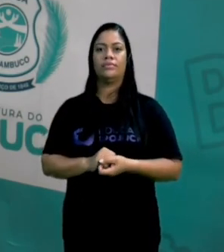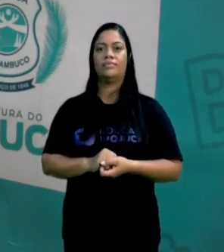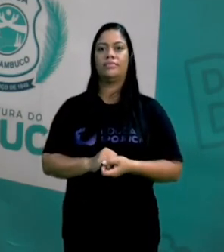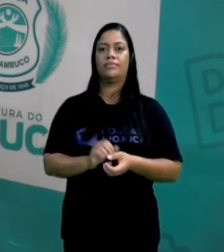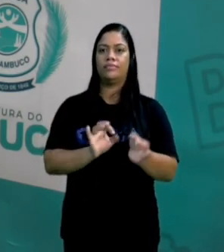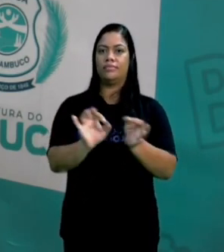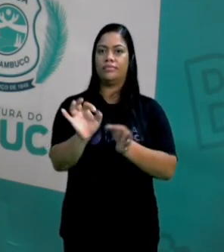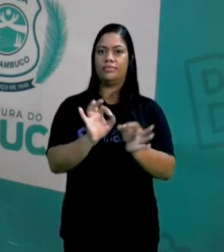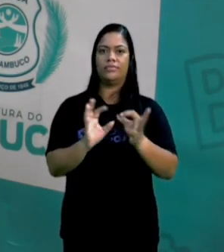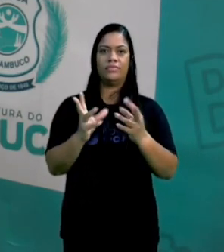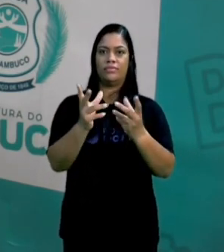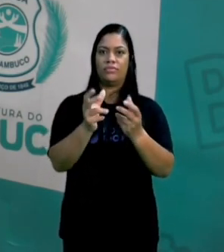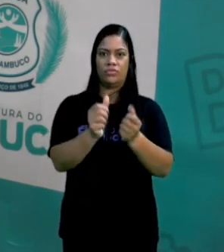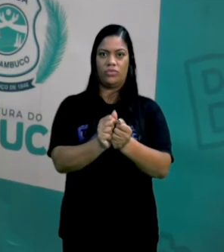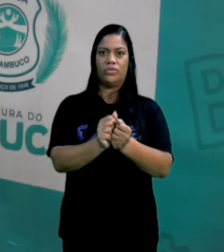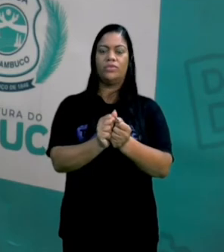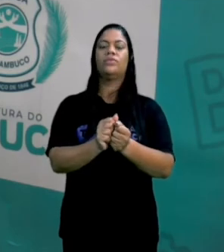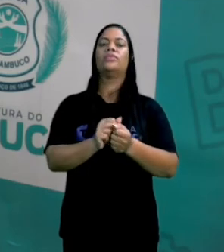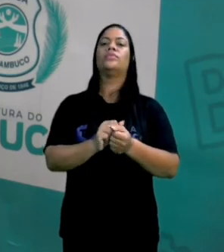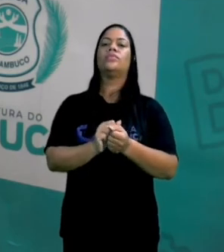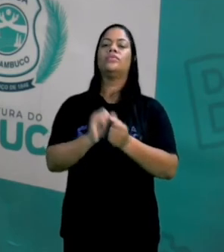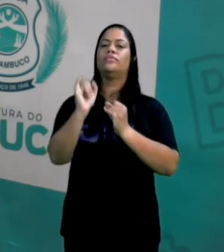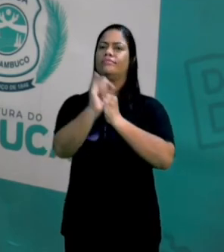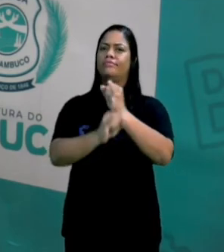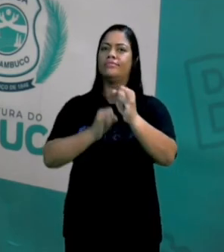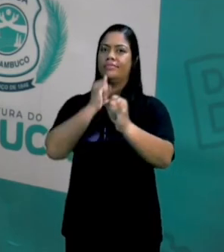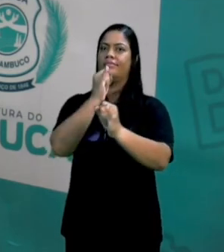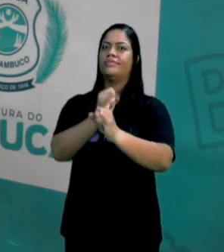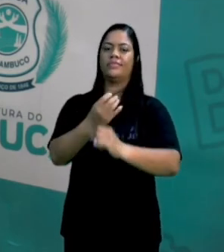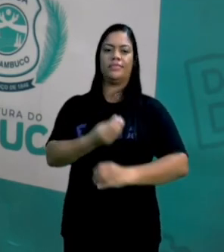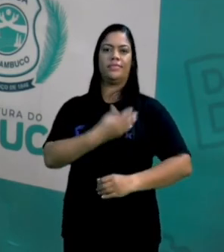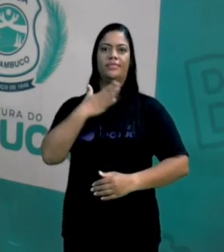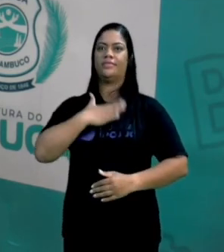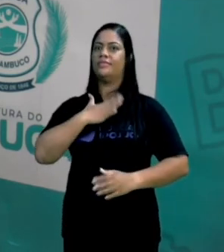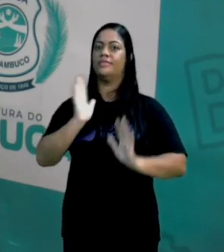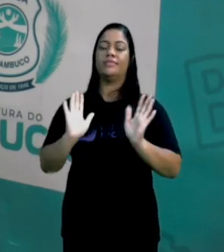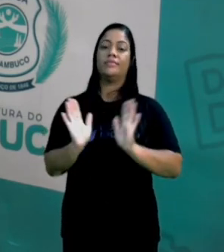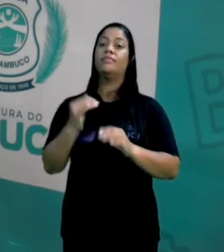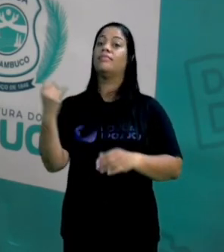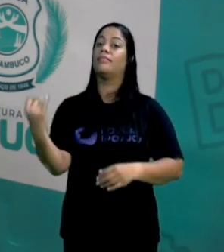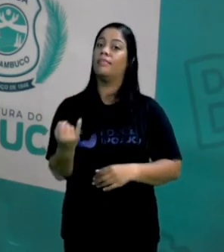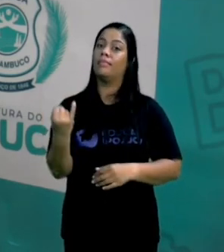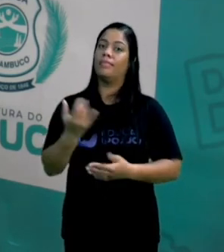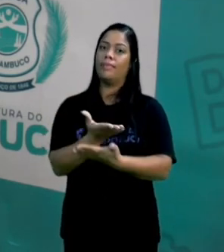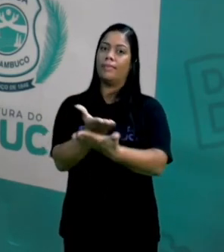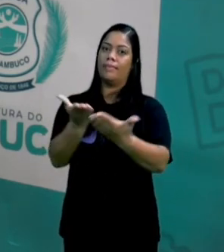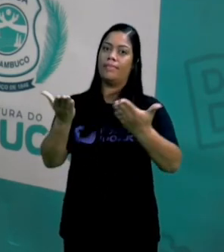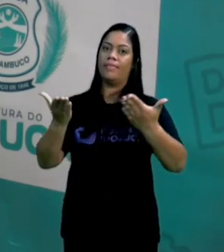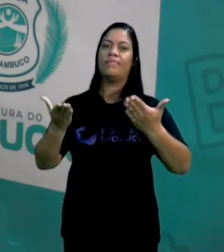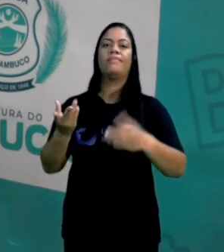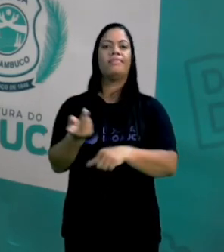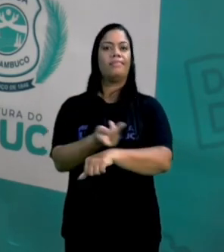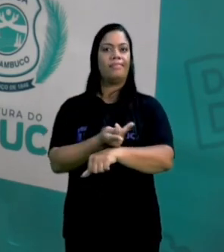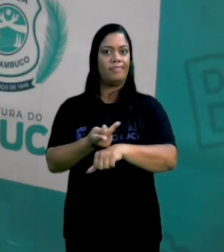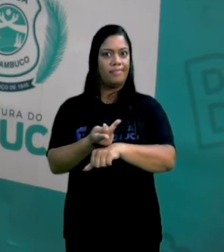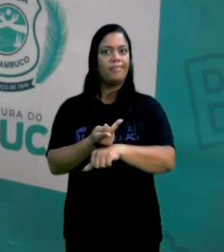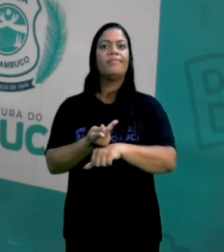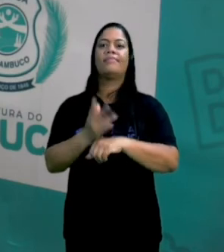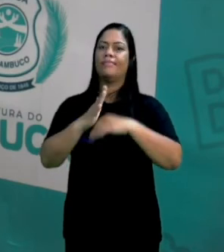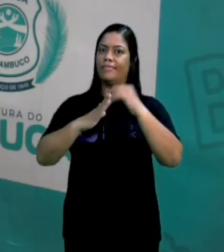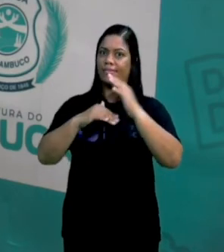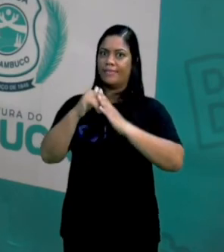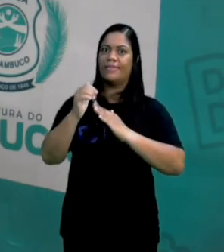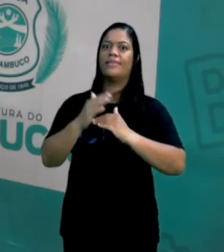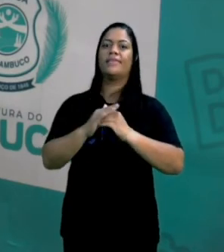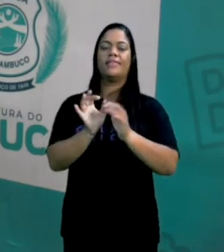internet, uma receita pronta lá na internet e trazer para a sua vida. É importante você buscar uma orientação de um nutricionista,